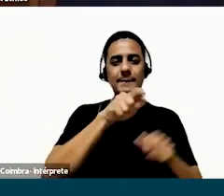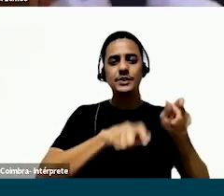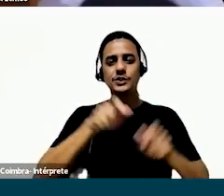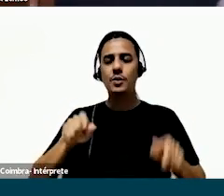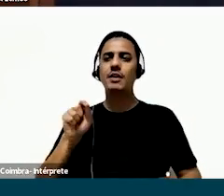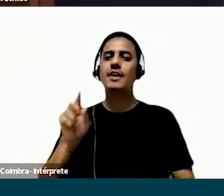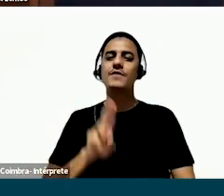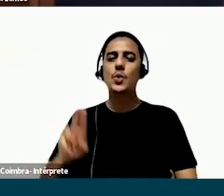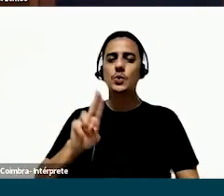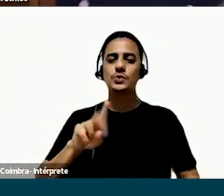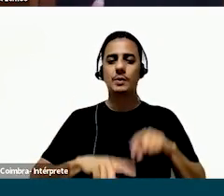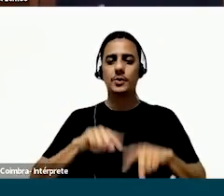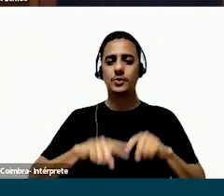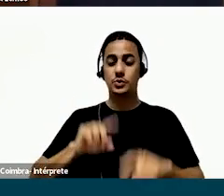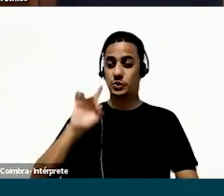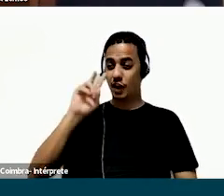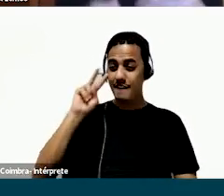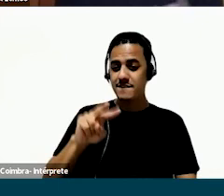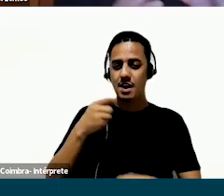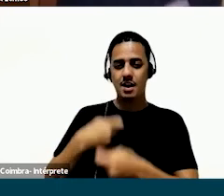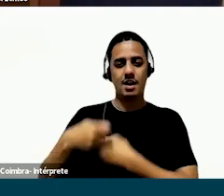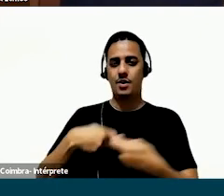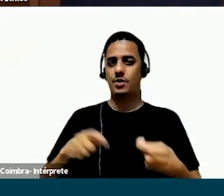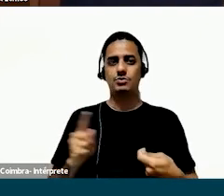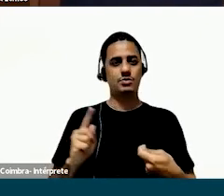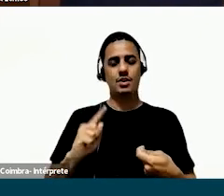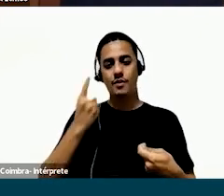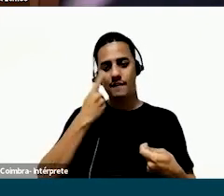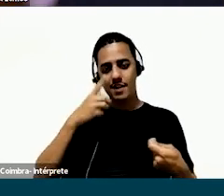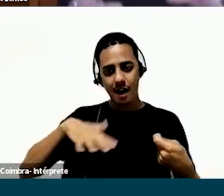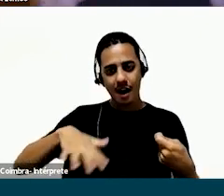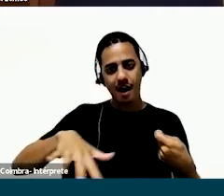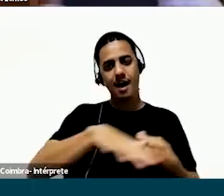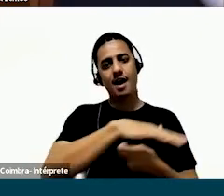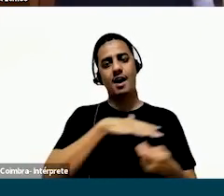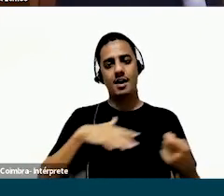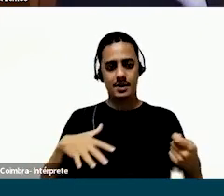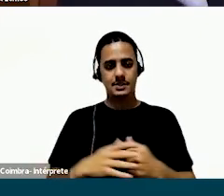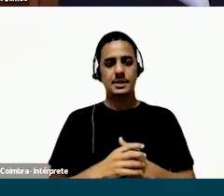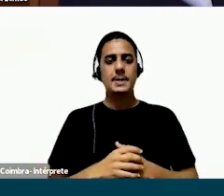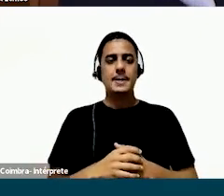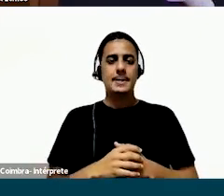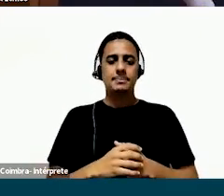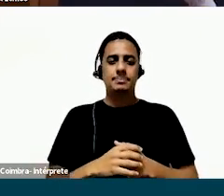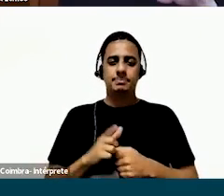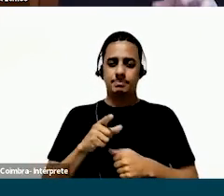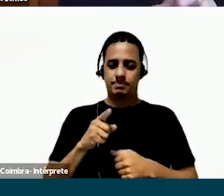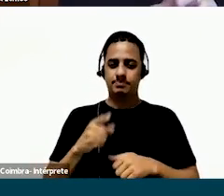as pessoas que usariam o produto e não só olhar o lado de negócio, tinha tantas áreas envolvidas.